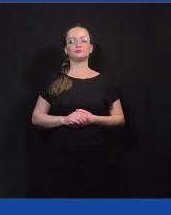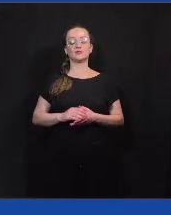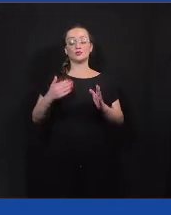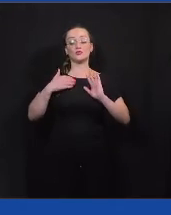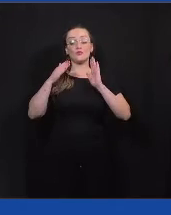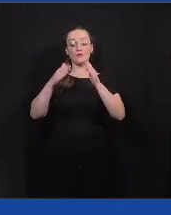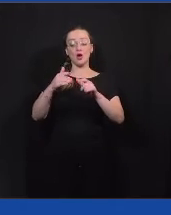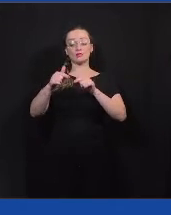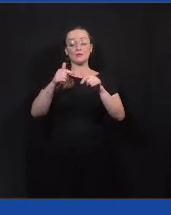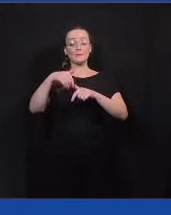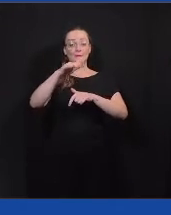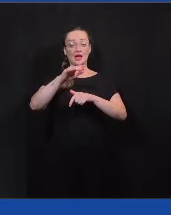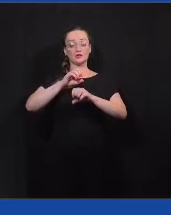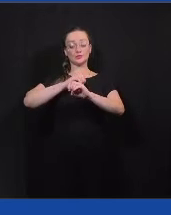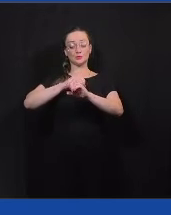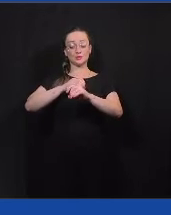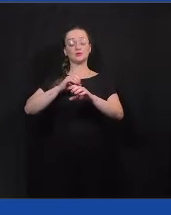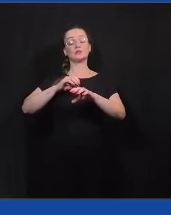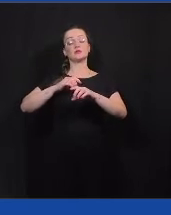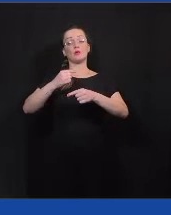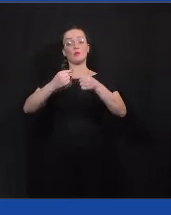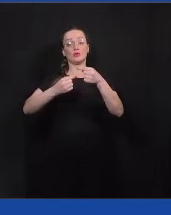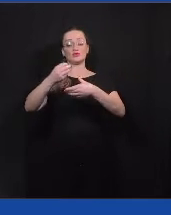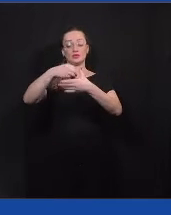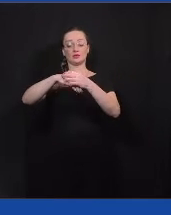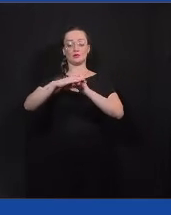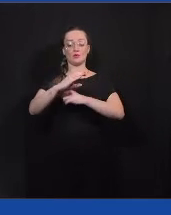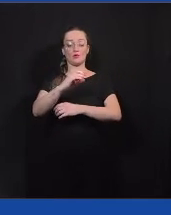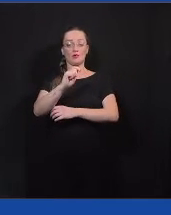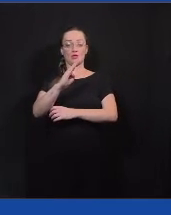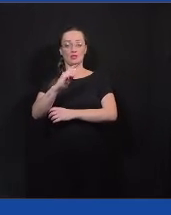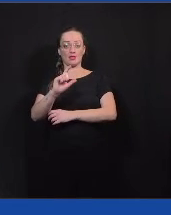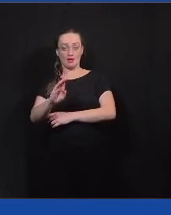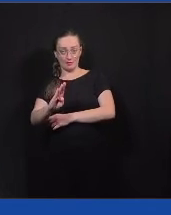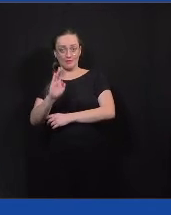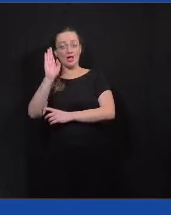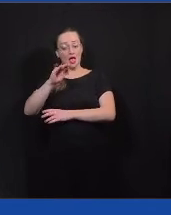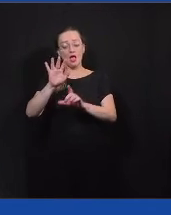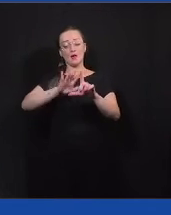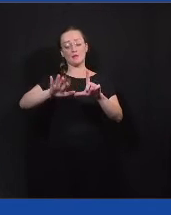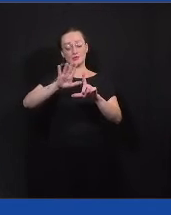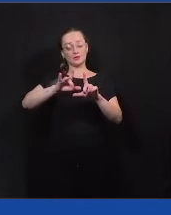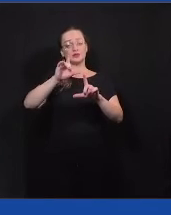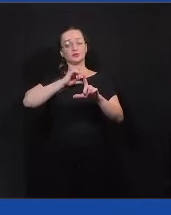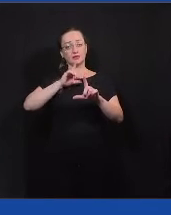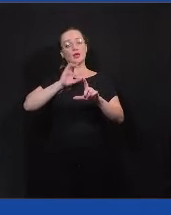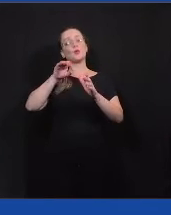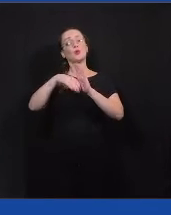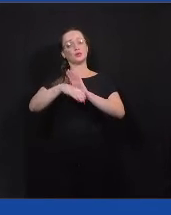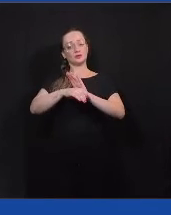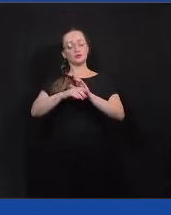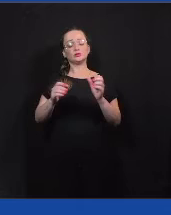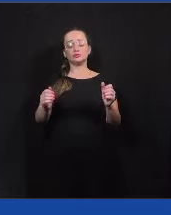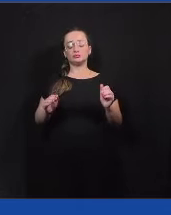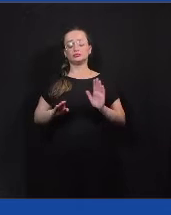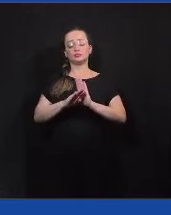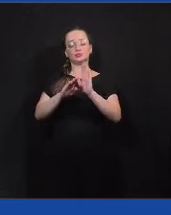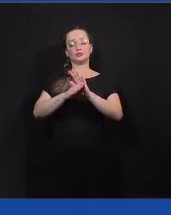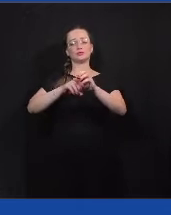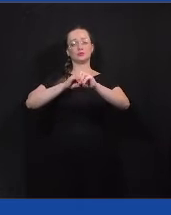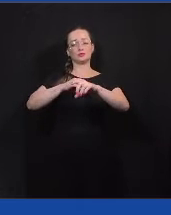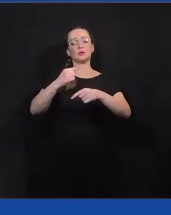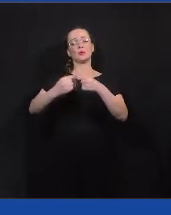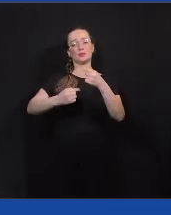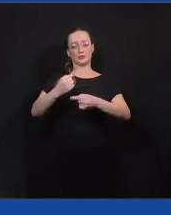política dentro do Colab. A gente percebia que o Colab, por si só, era uma plataforma que trazia um pouco esse conceito de educação política, apesar de a gente nunca ter